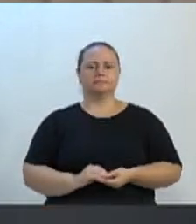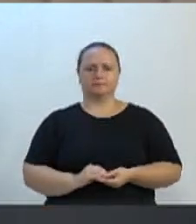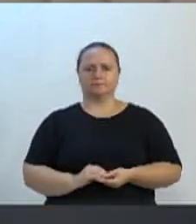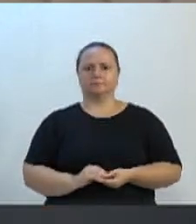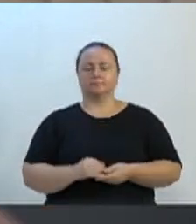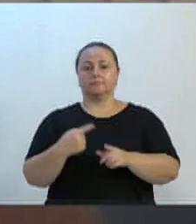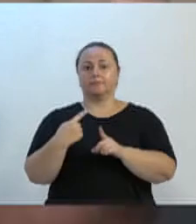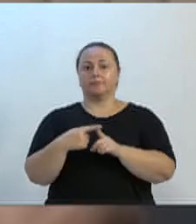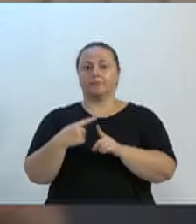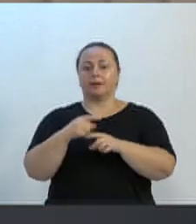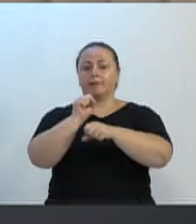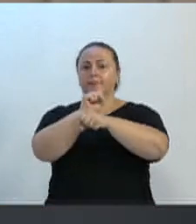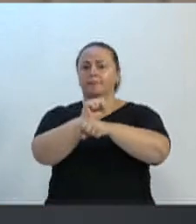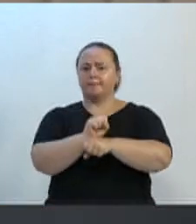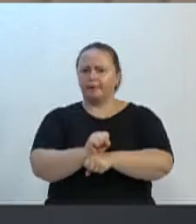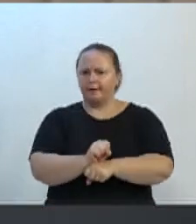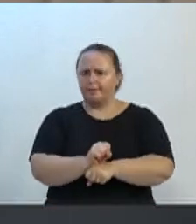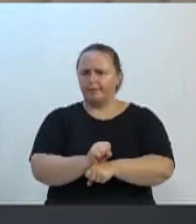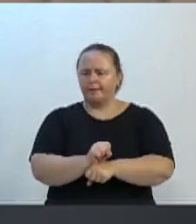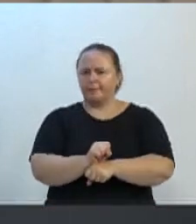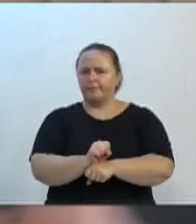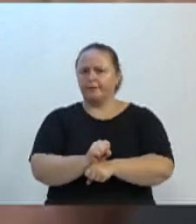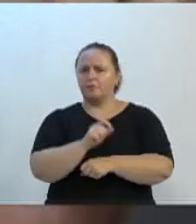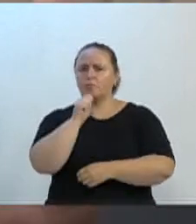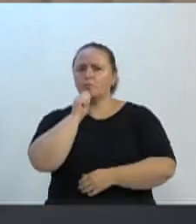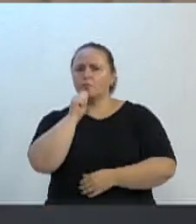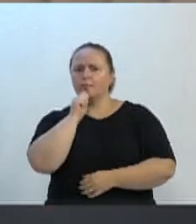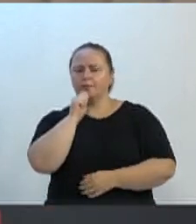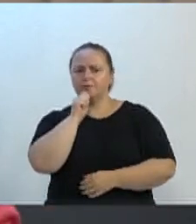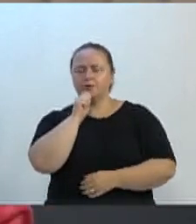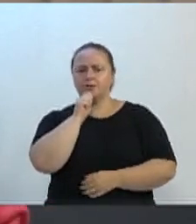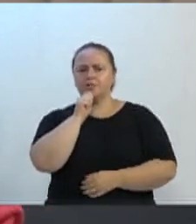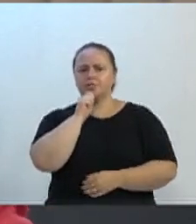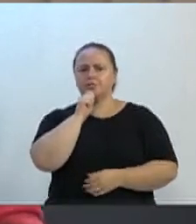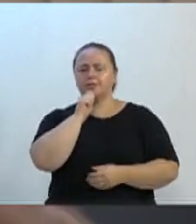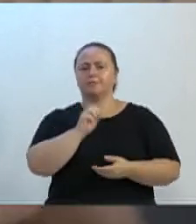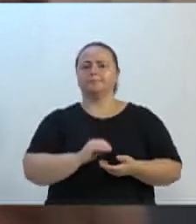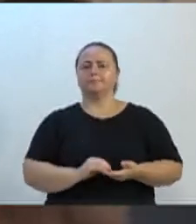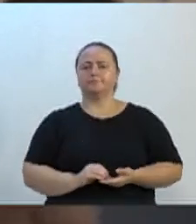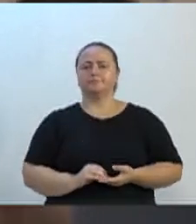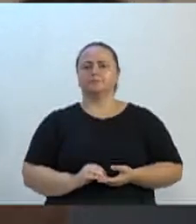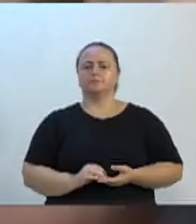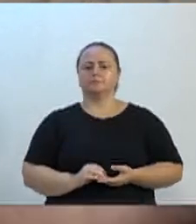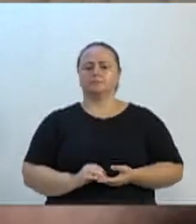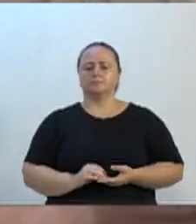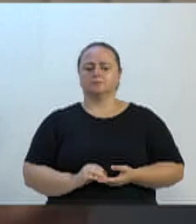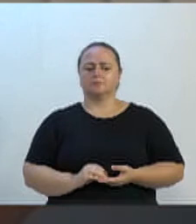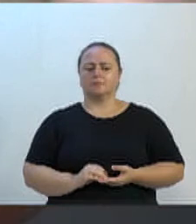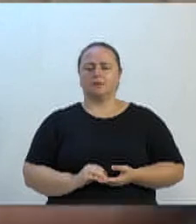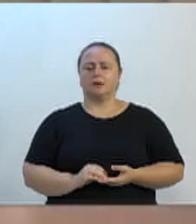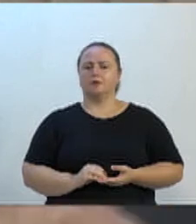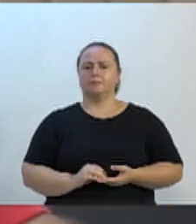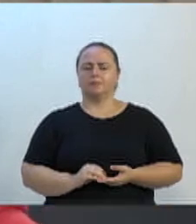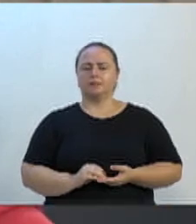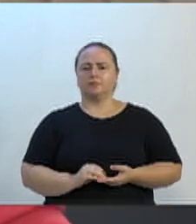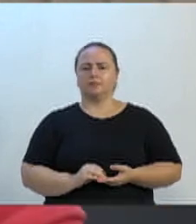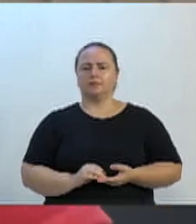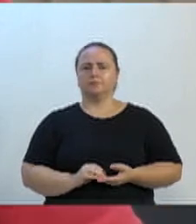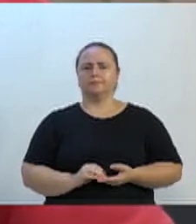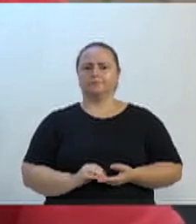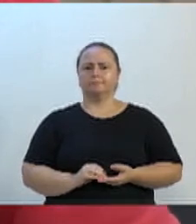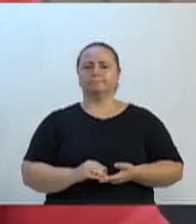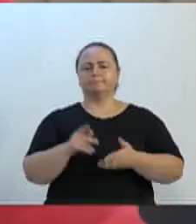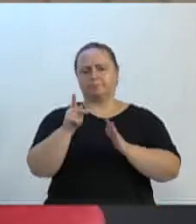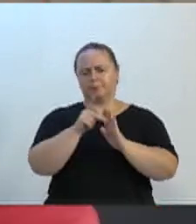que paralisado, não estava andando a contento como andava no passado, e agora a expectativa até pelo projeto que